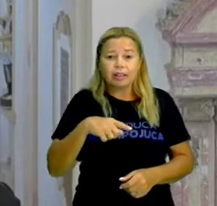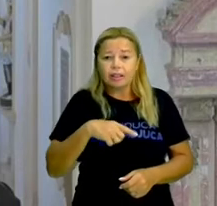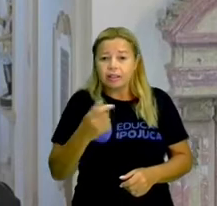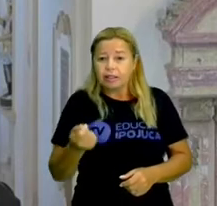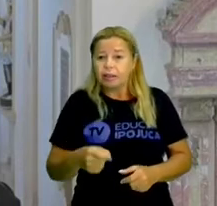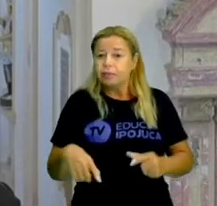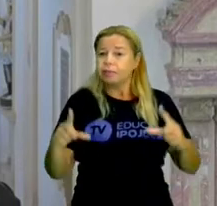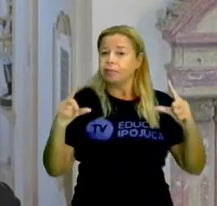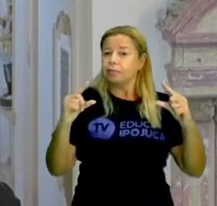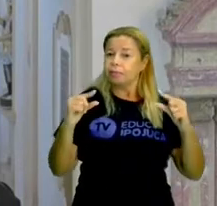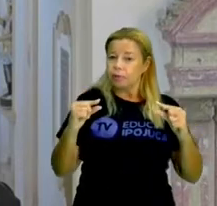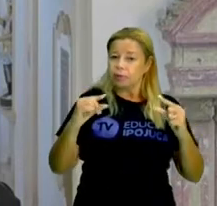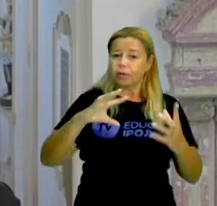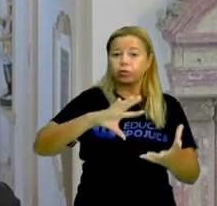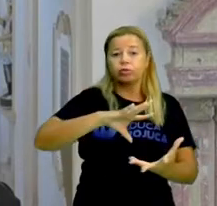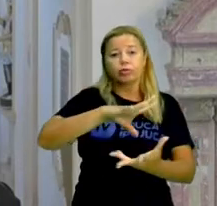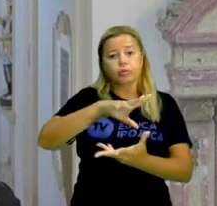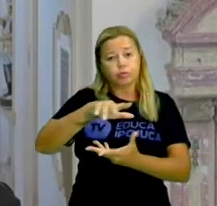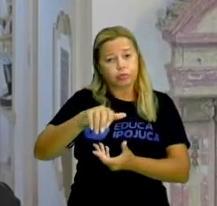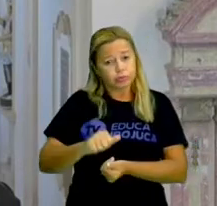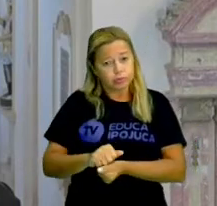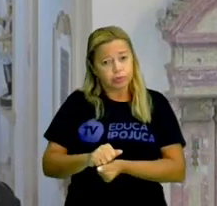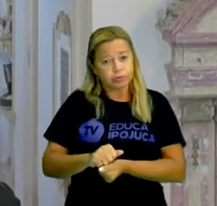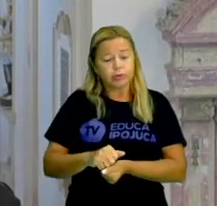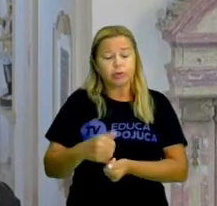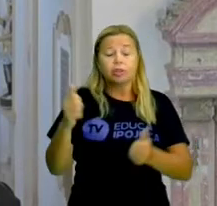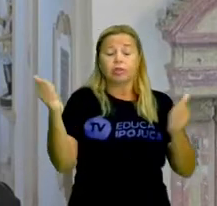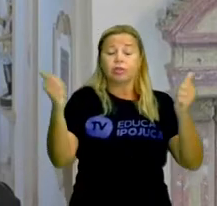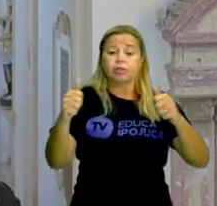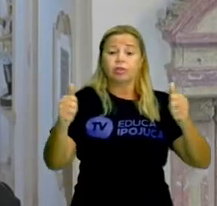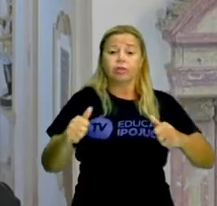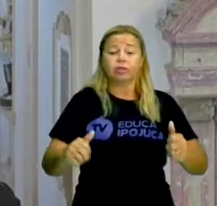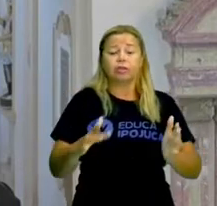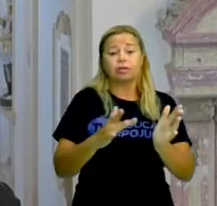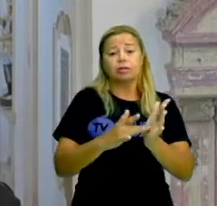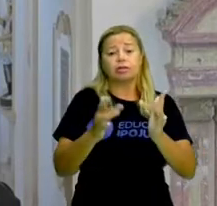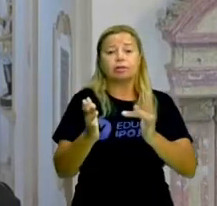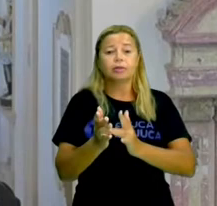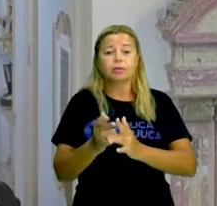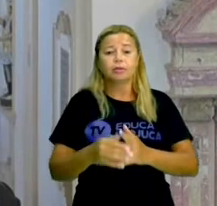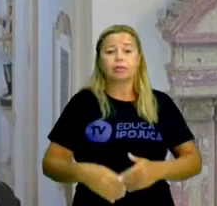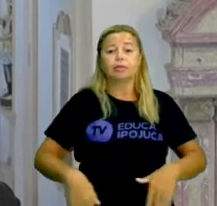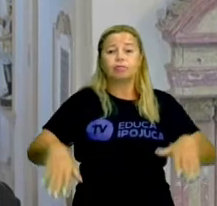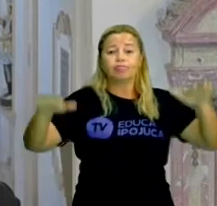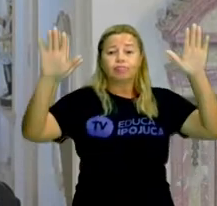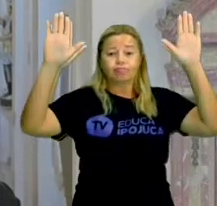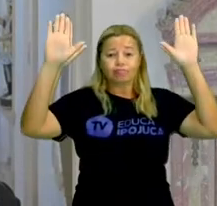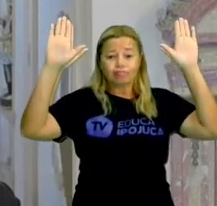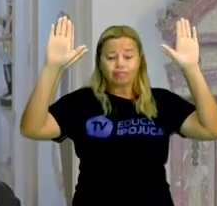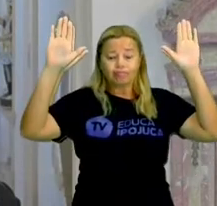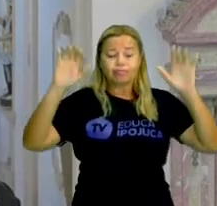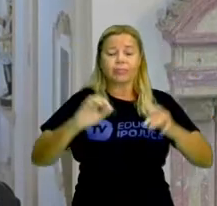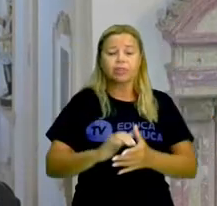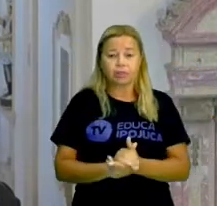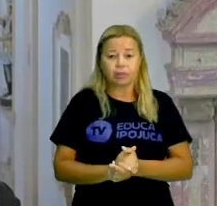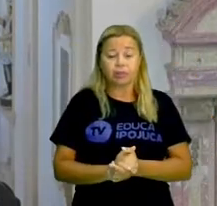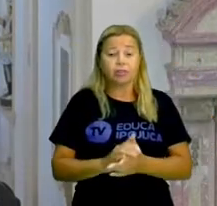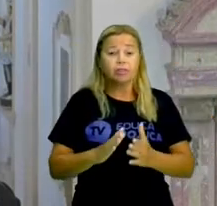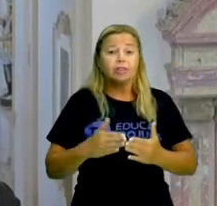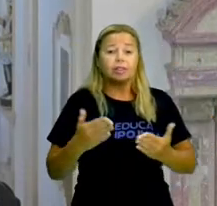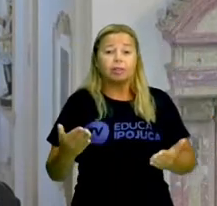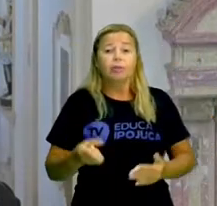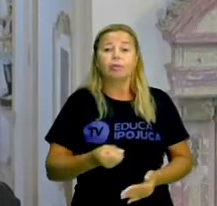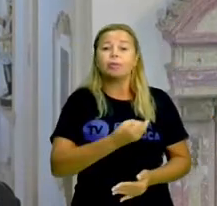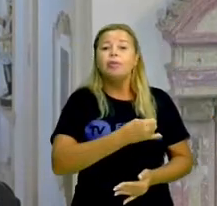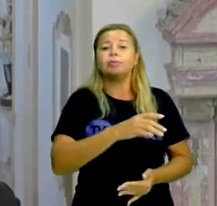destruídas. A imagem do Cristo com as mãos levantadas na cruz, né? E Ipojuca tem a honra de